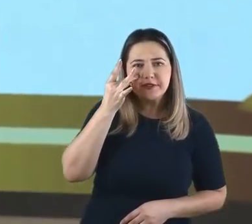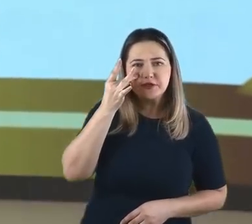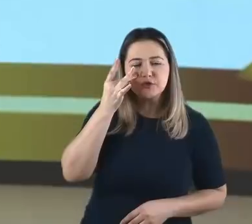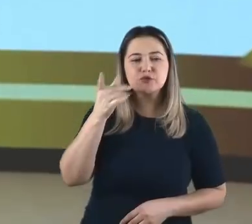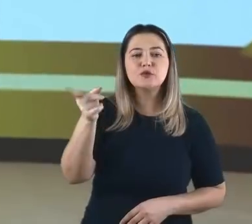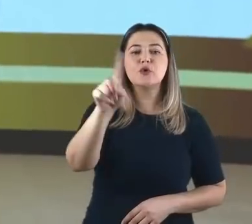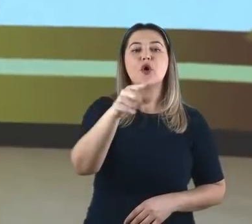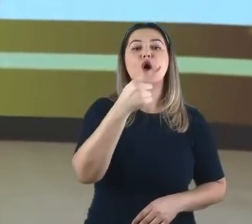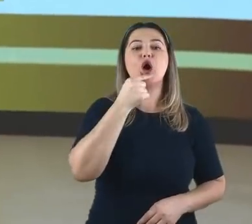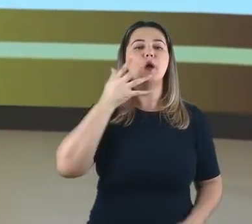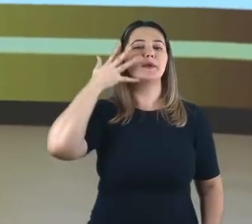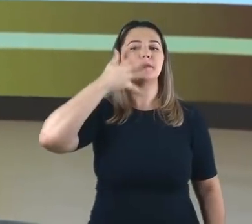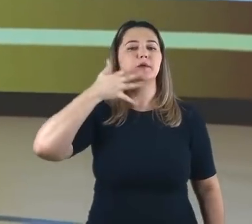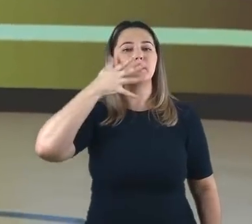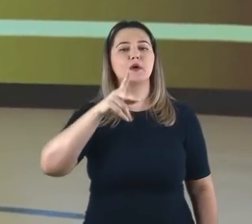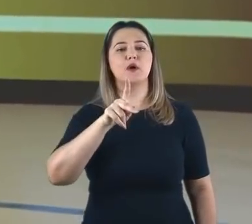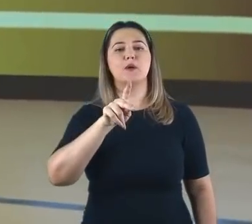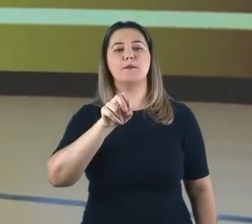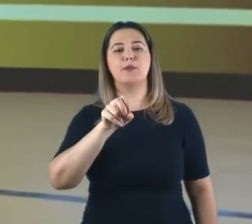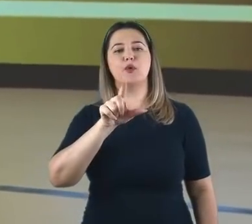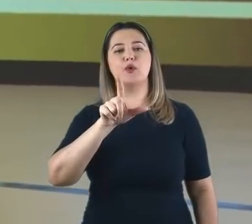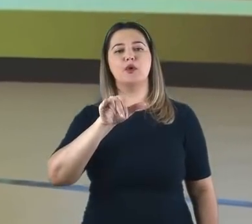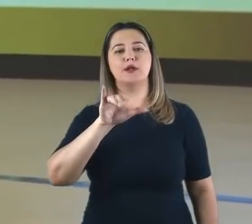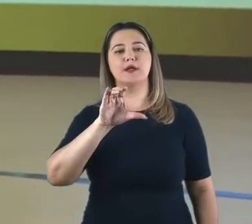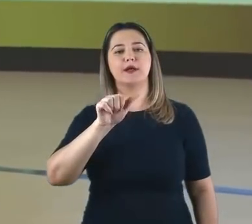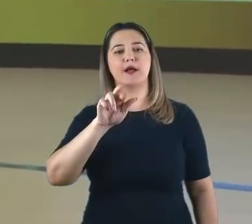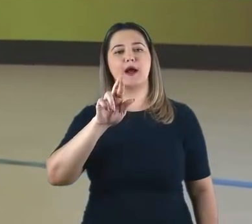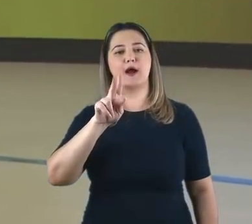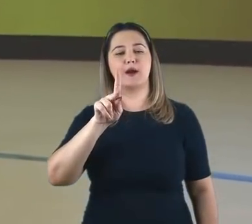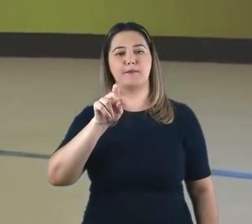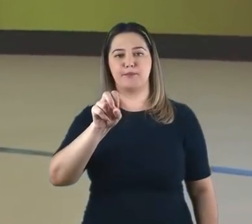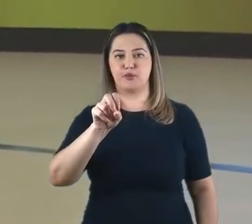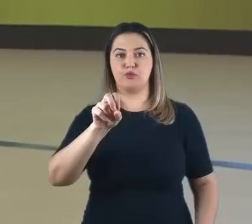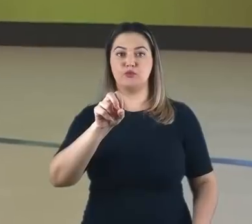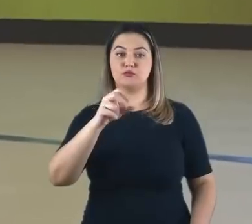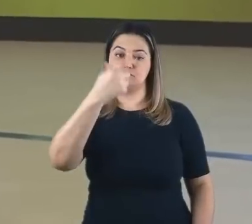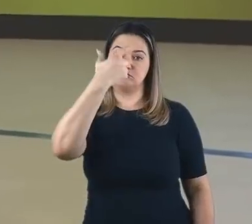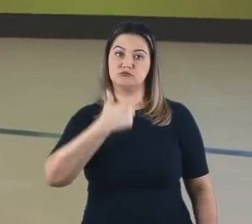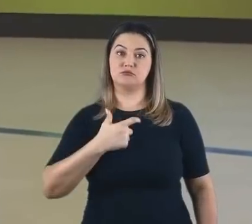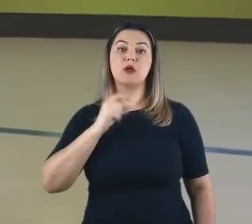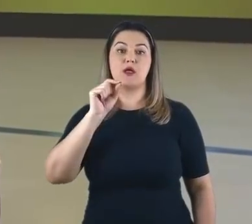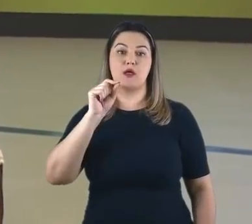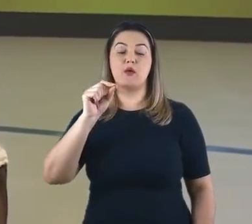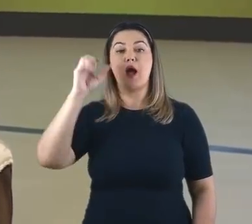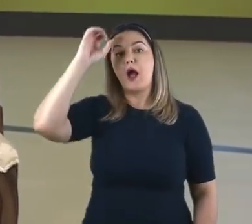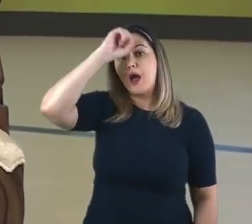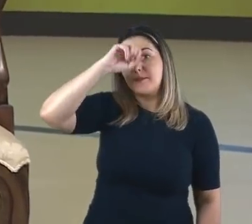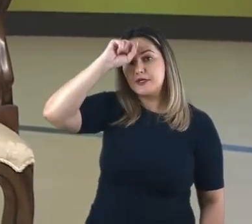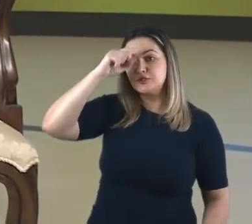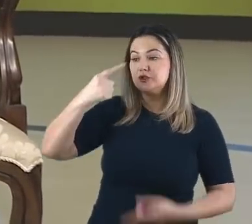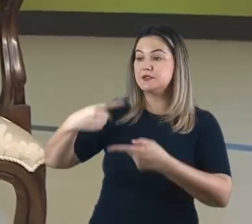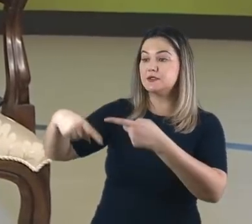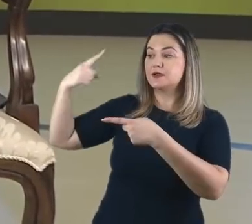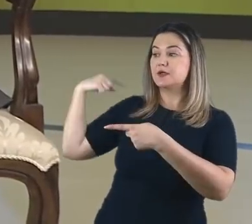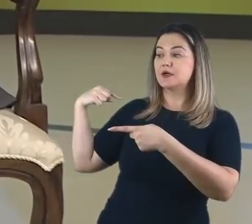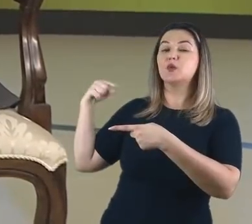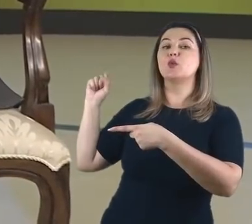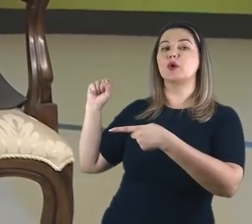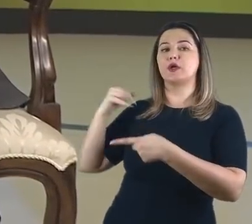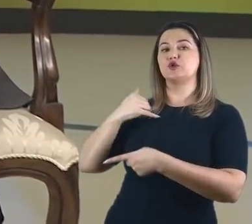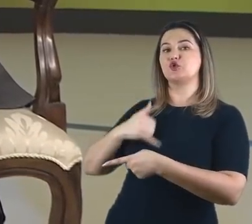Policarpo e esse Policarpo, por sua vez, tinha sido um aprendiz do apóstolo João, o evangelista.